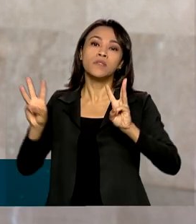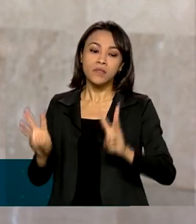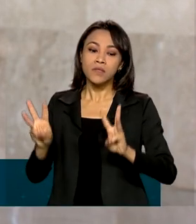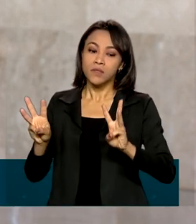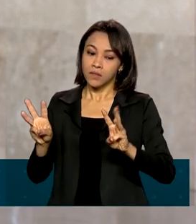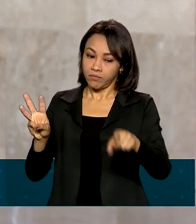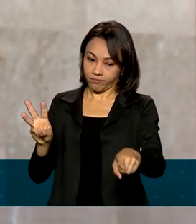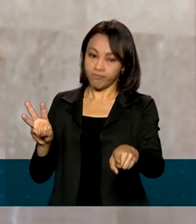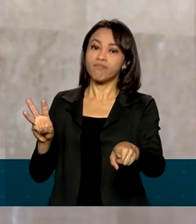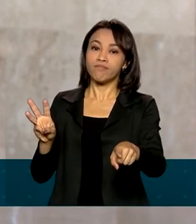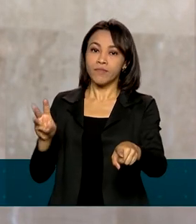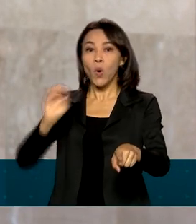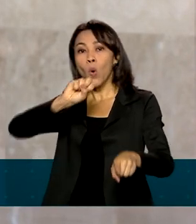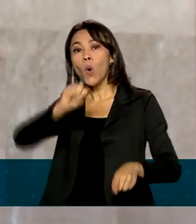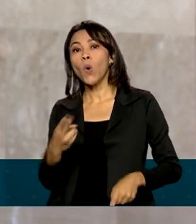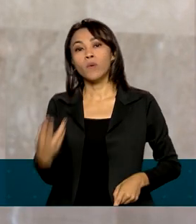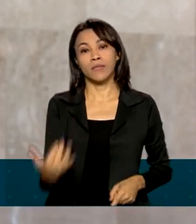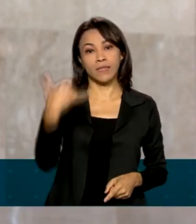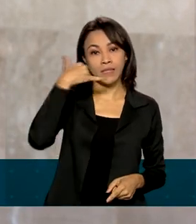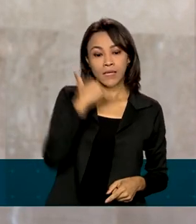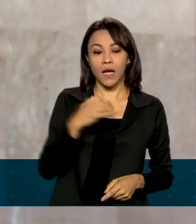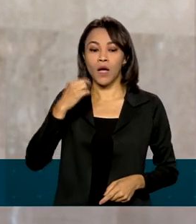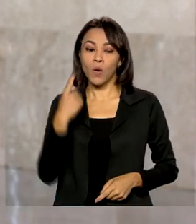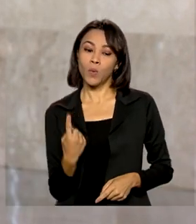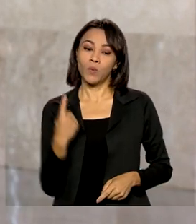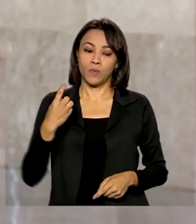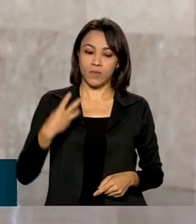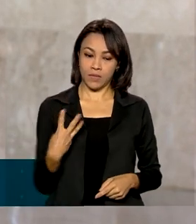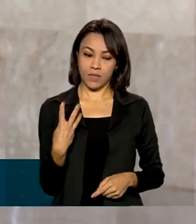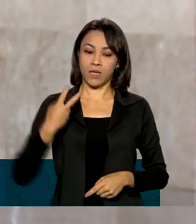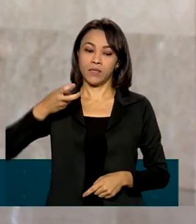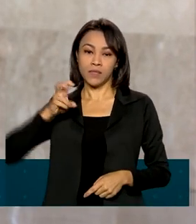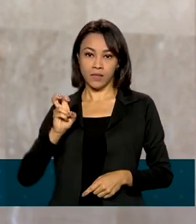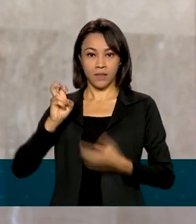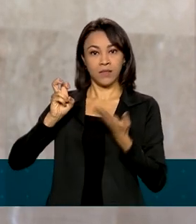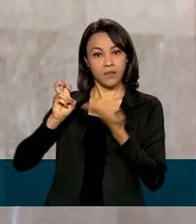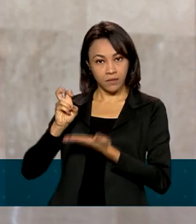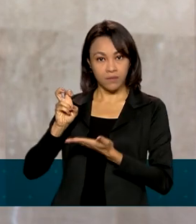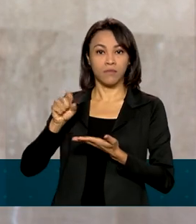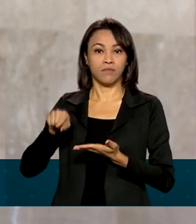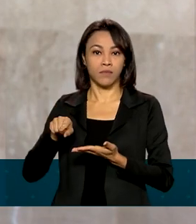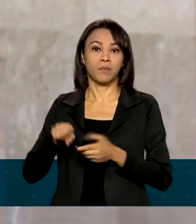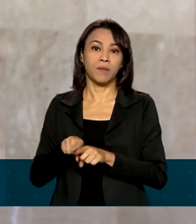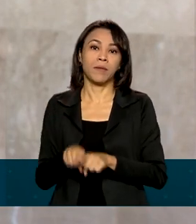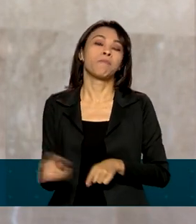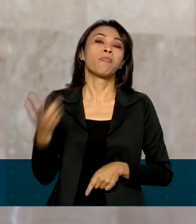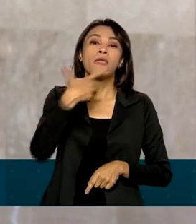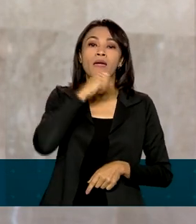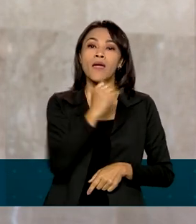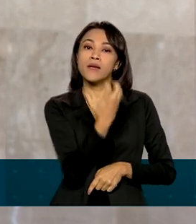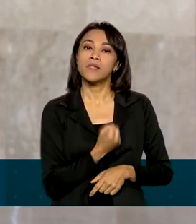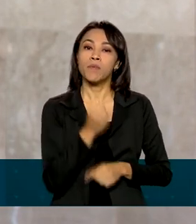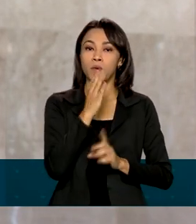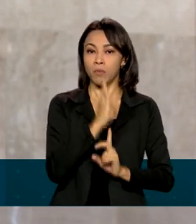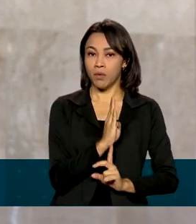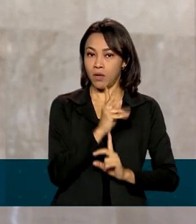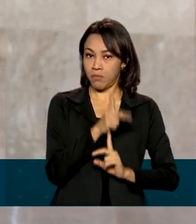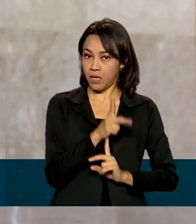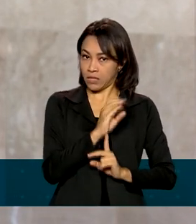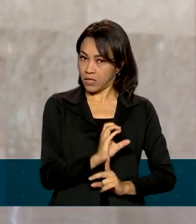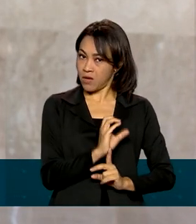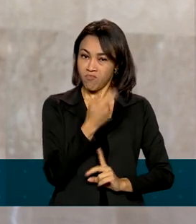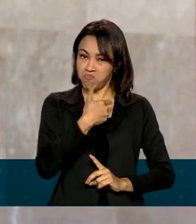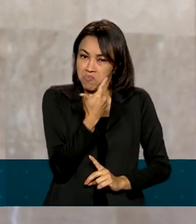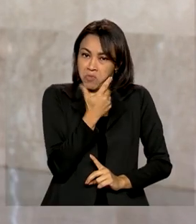.inss ou ainda ligar para o número 135. Quem recebe o benefício de prestação continuada, o BPC, não tem